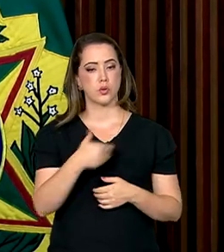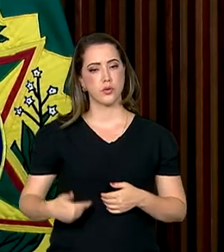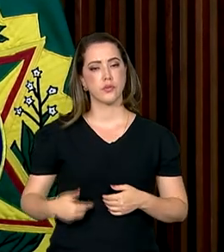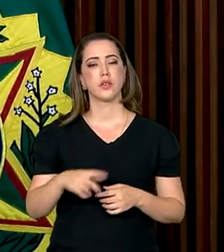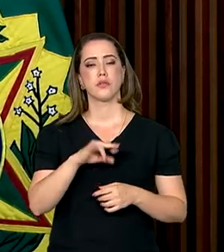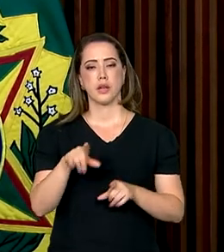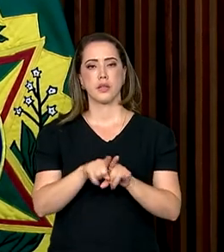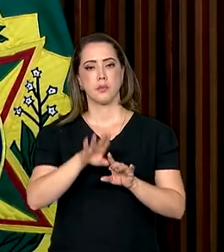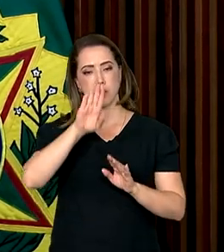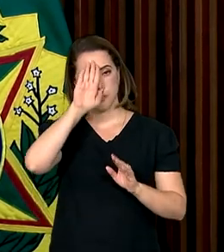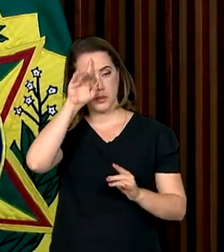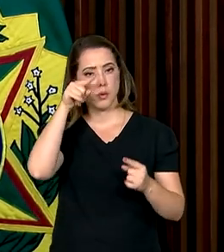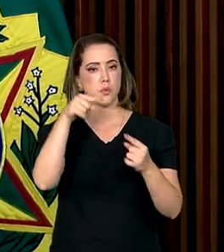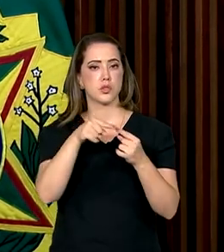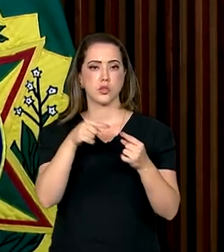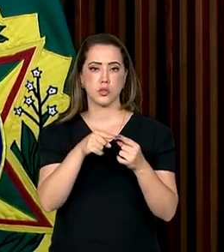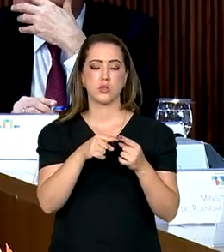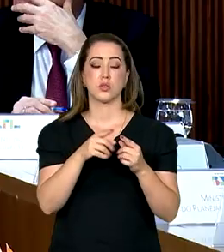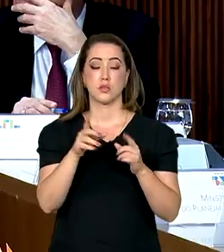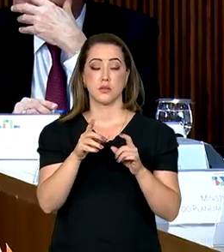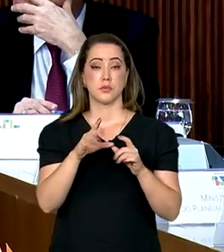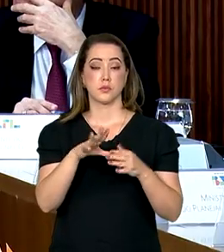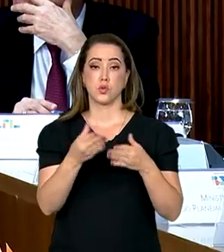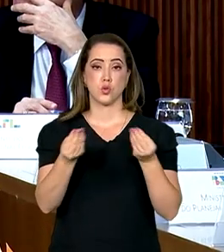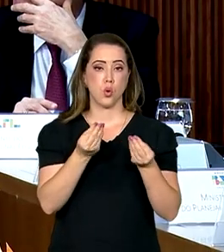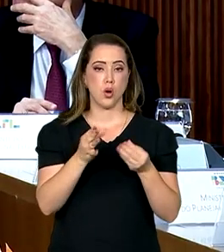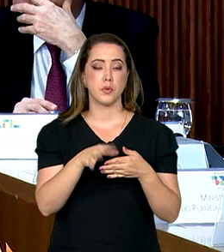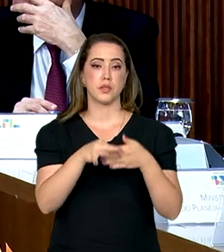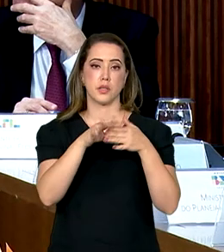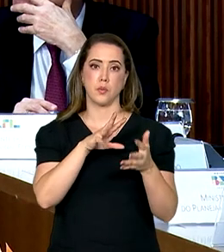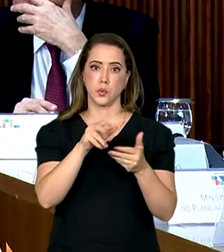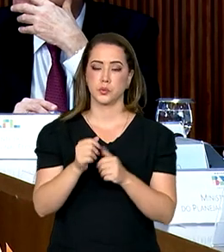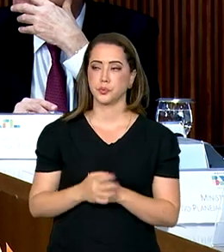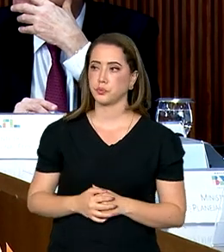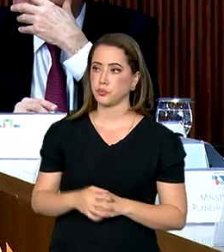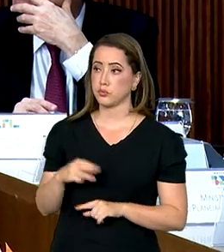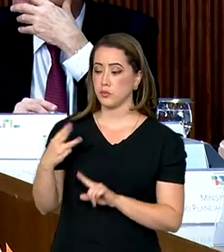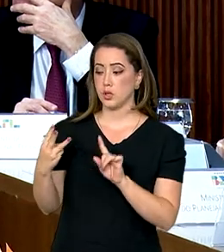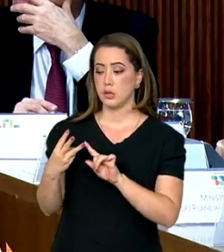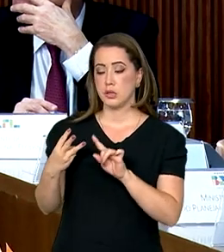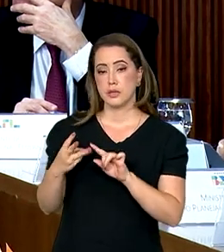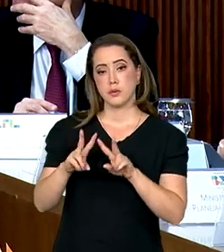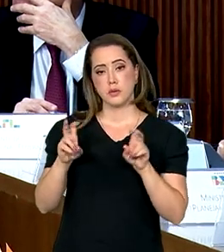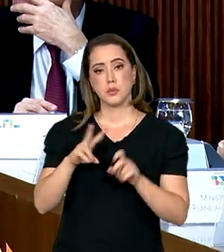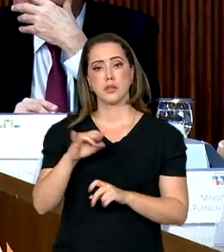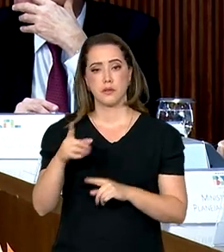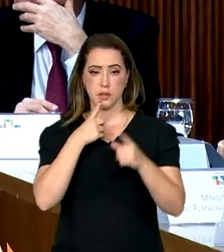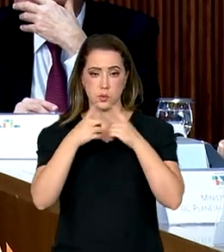priorizar a discussão da governança mundial. Um terceiro tema que nós vamos discutir é a questão